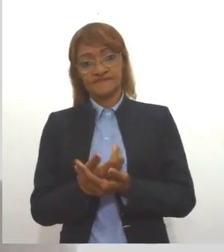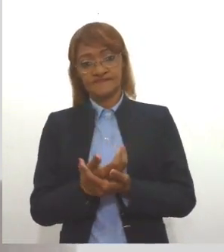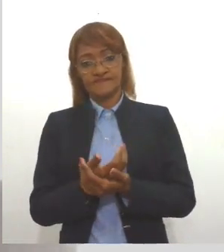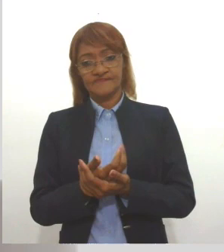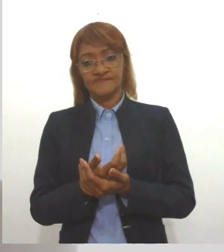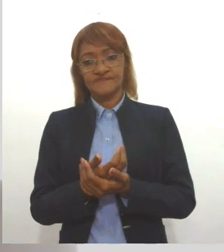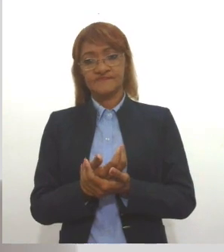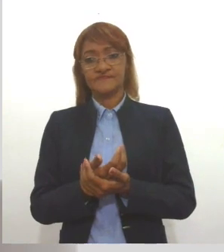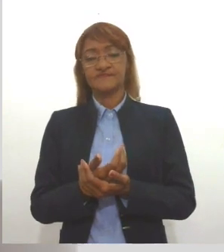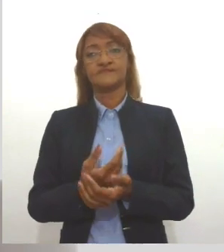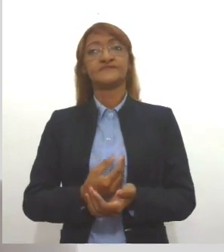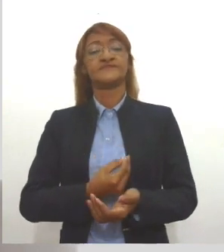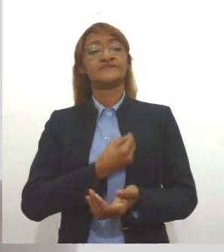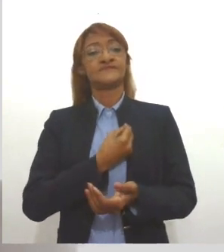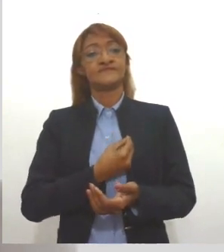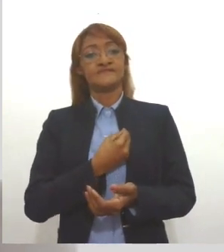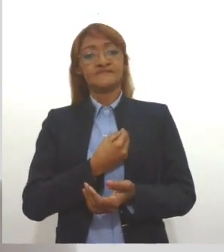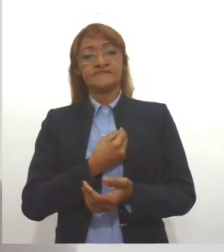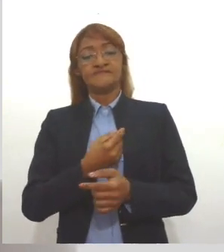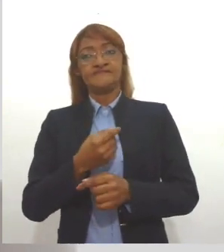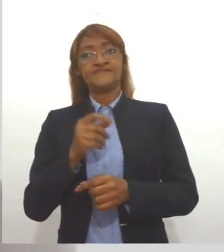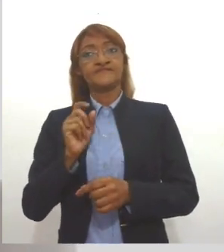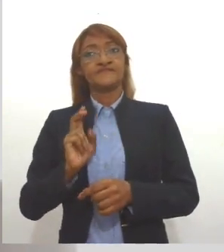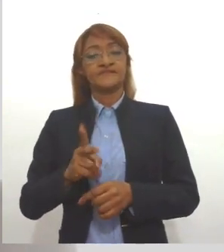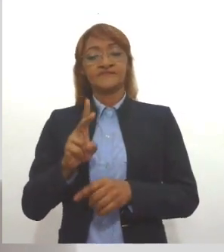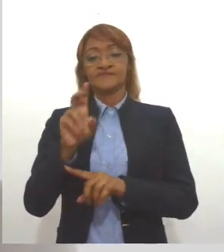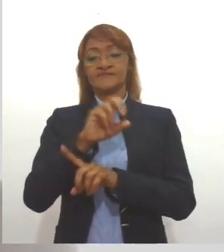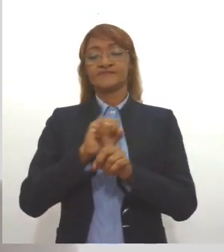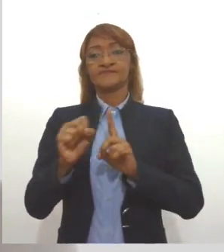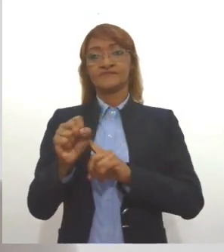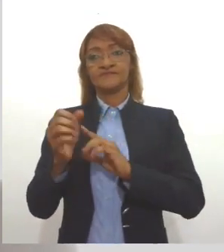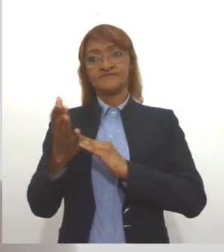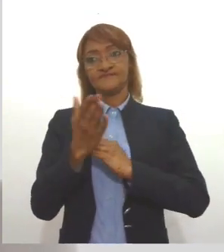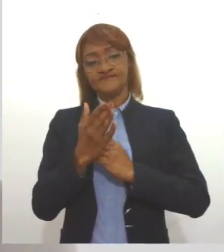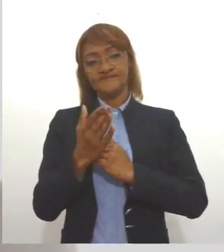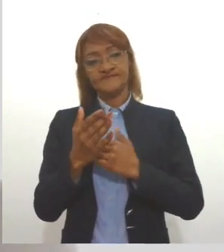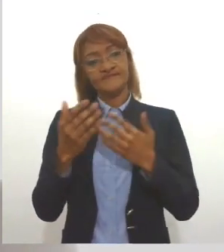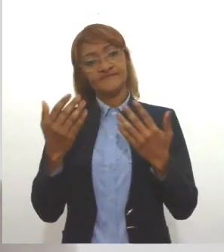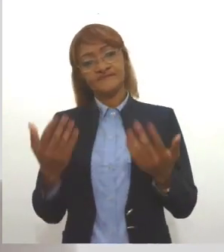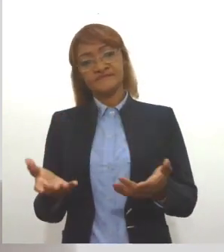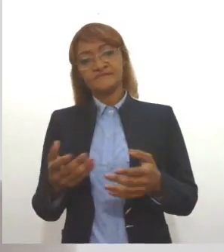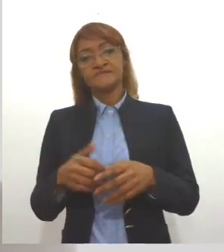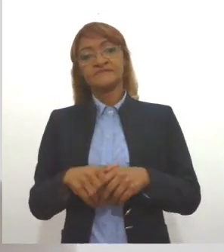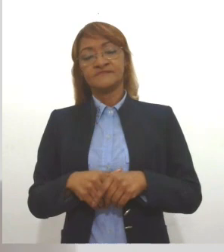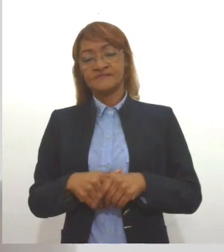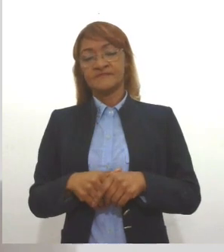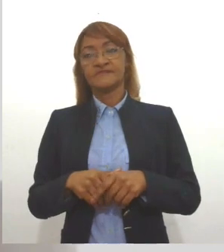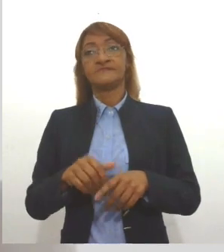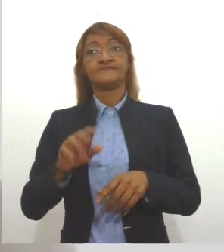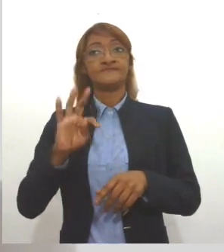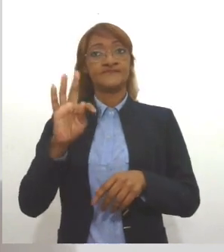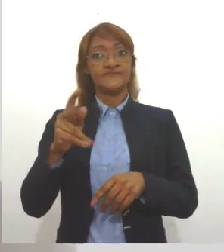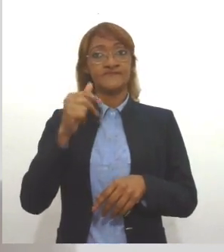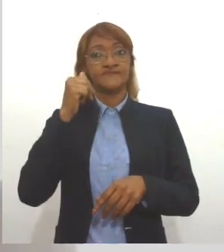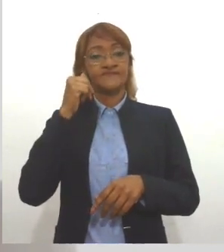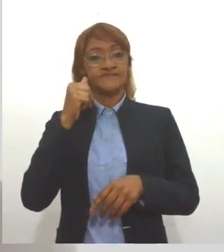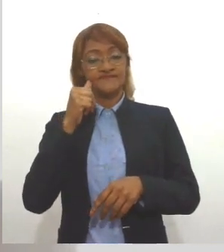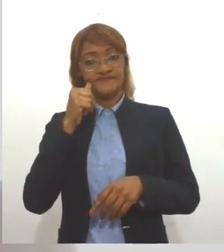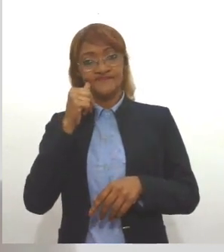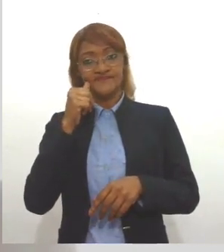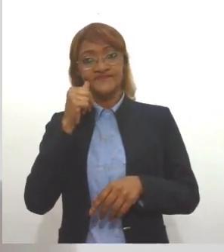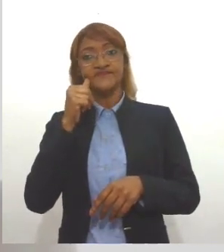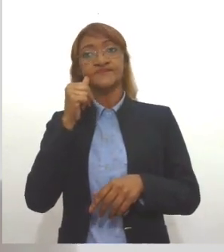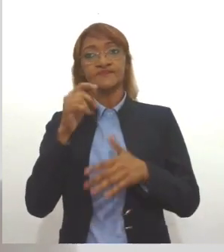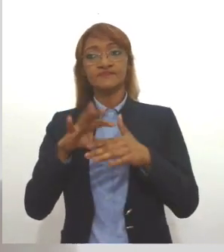sobrevivemos da ajuda da sociedade. Então, as nossas mulheres, as nossas assistidas estão